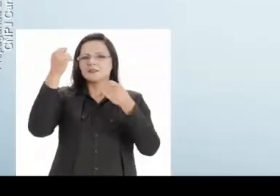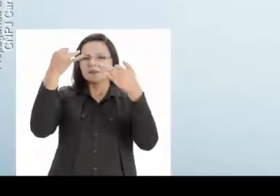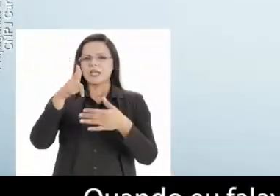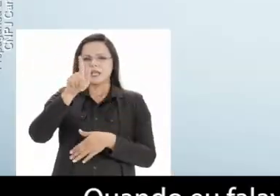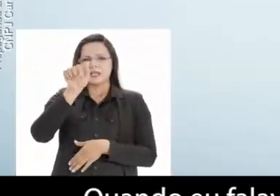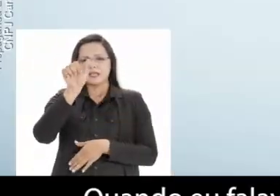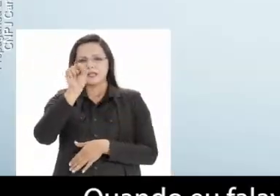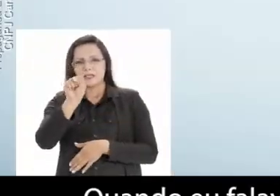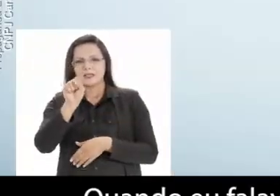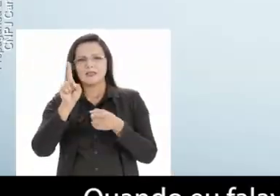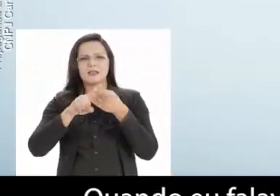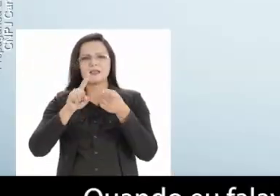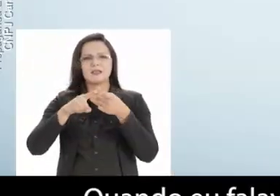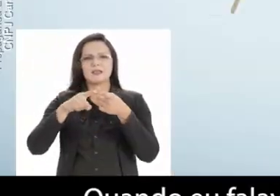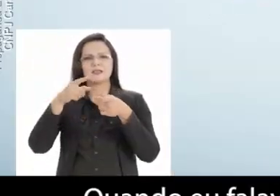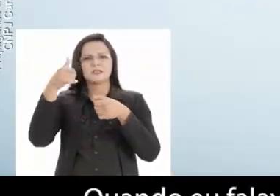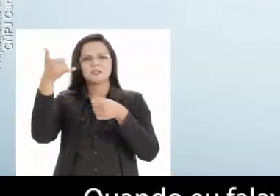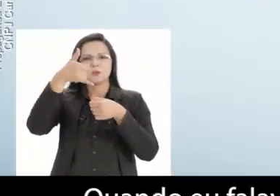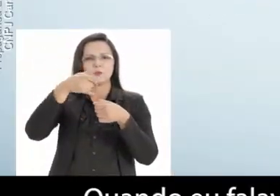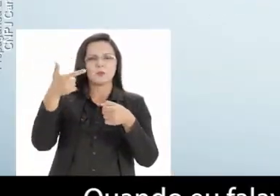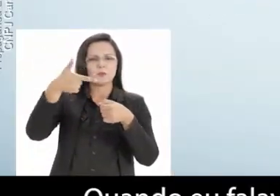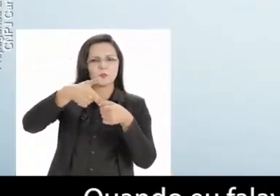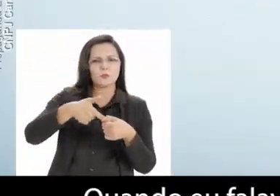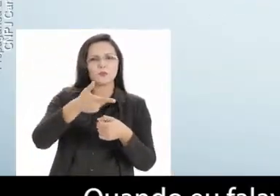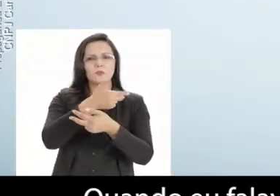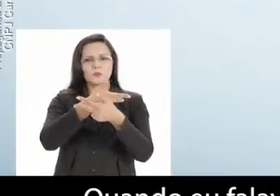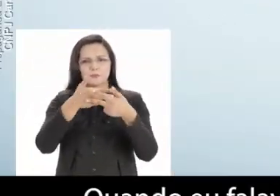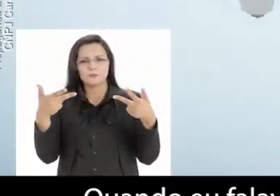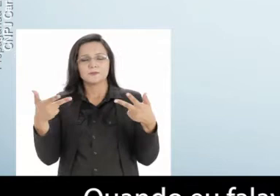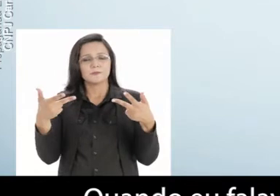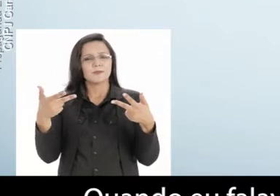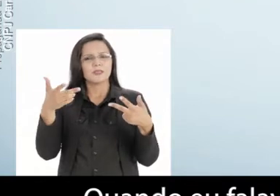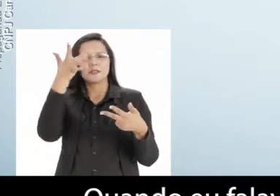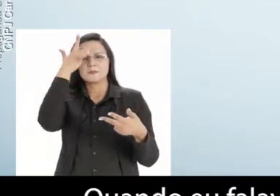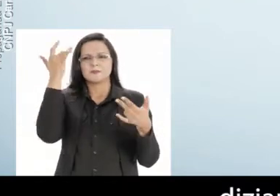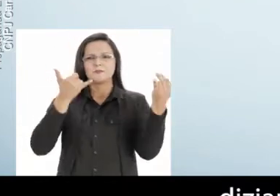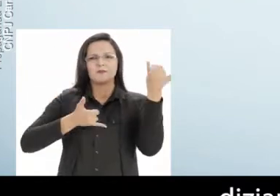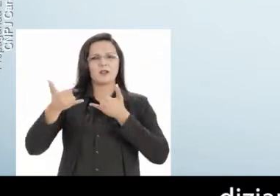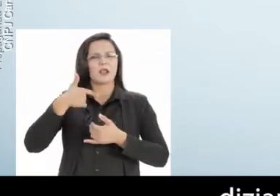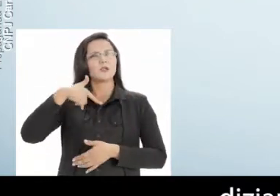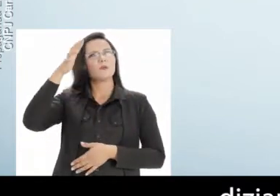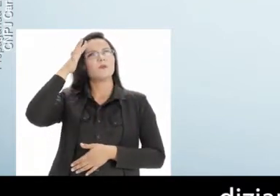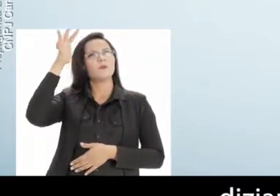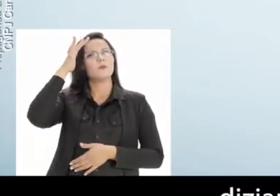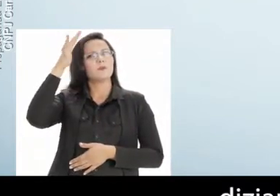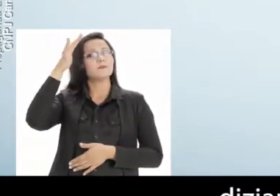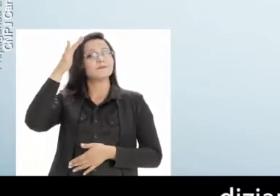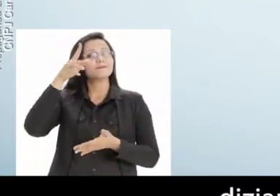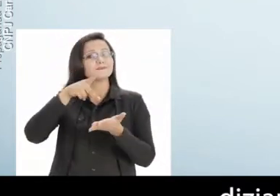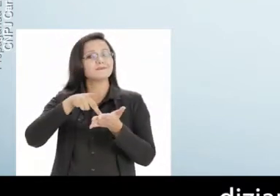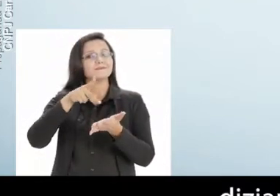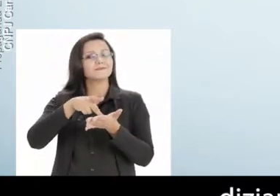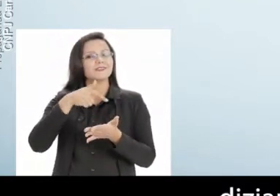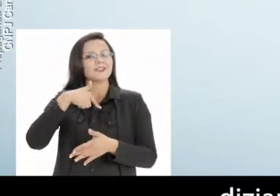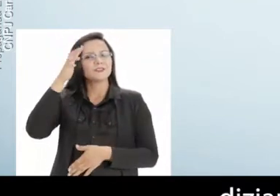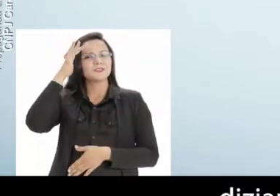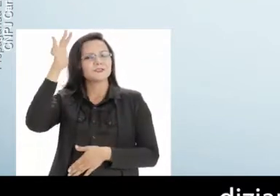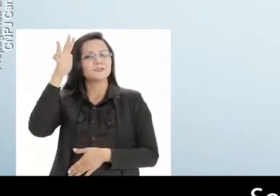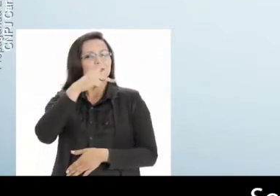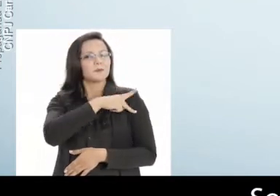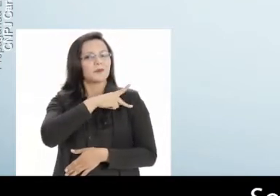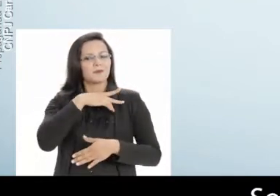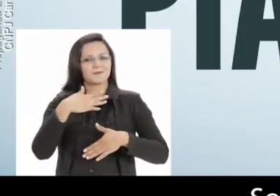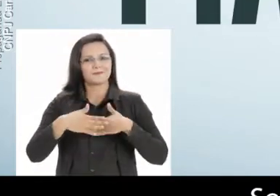Quando eu falava em gás natural, mineração e energias renováveis, diziam que eu era um sonhador. Sou mesmo.